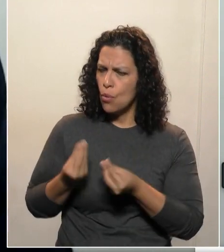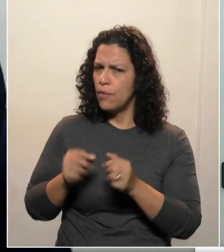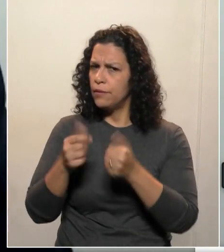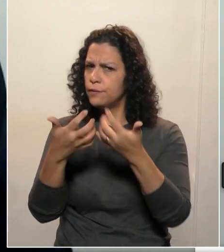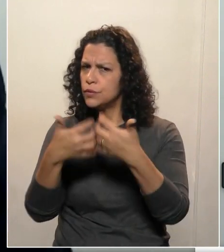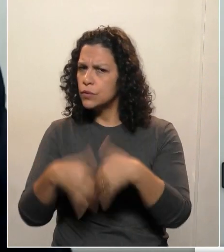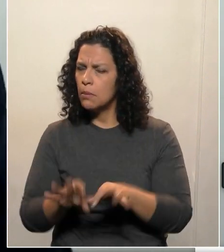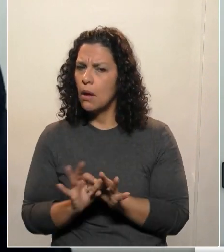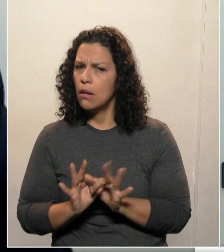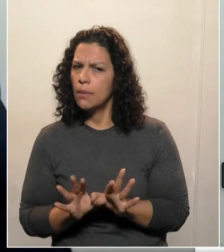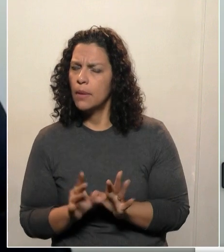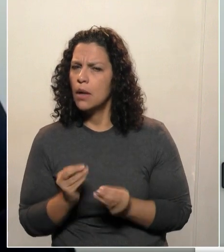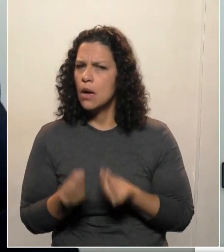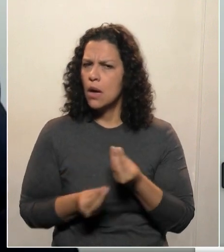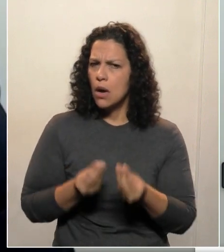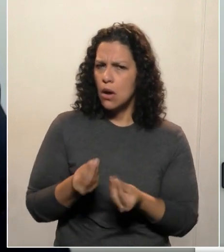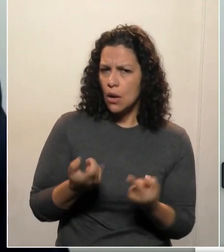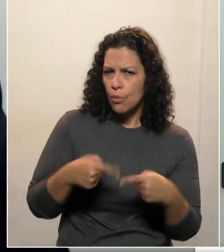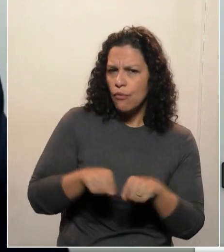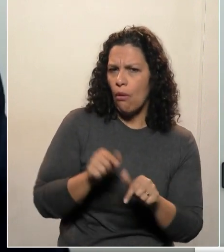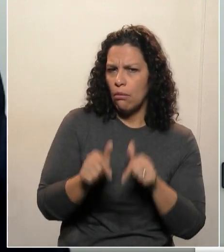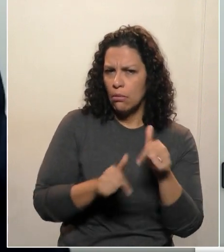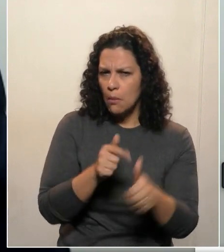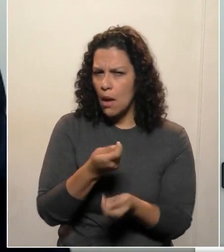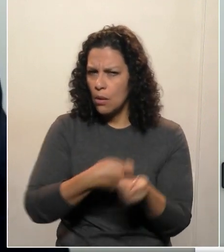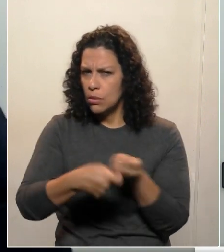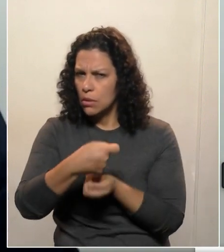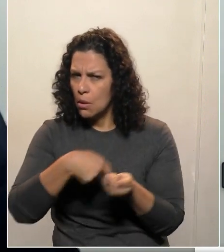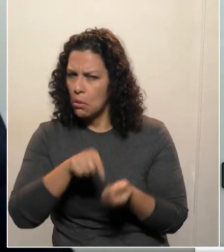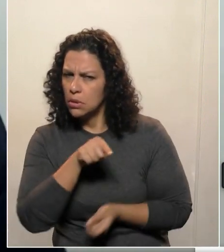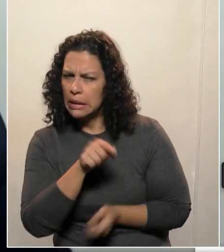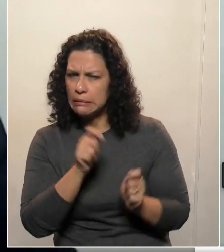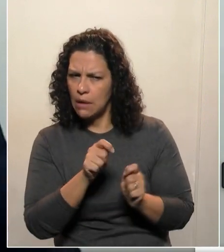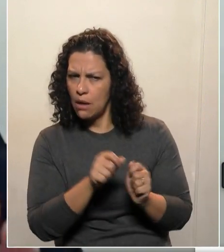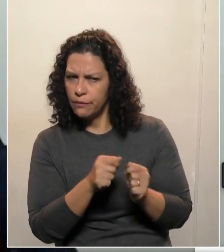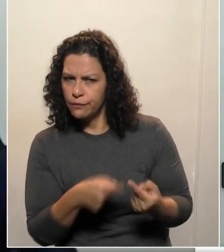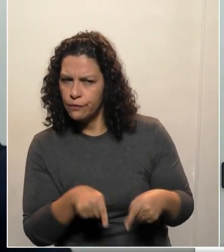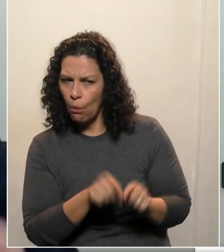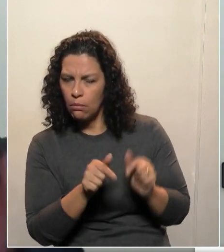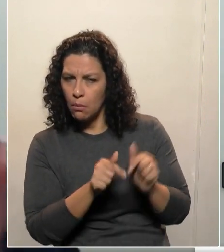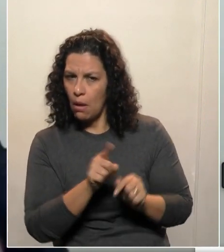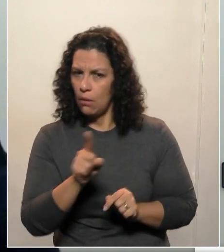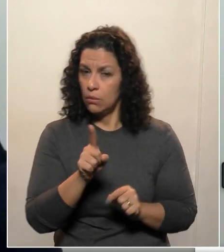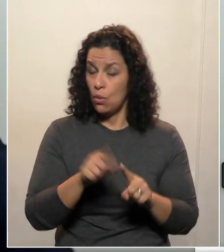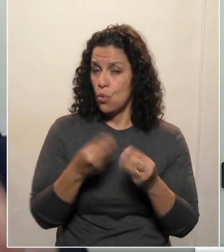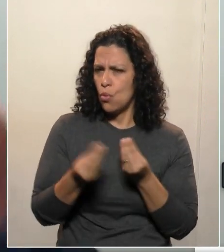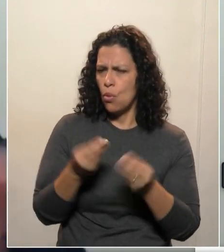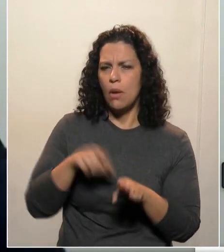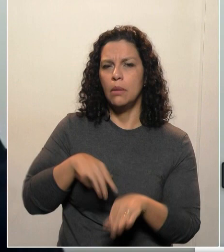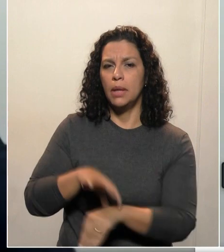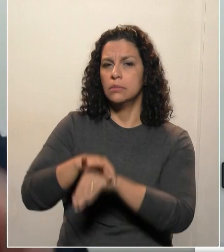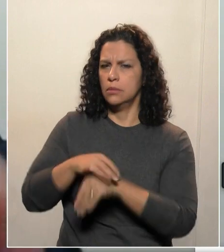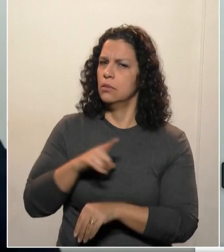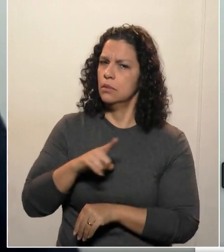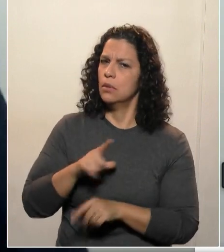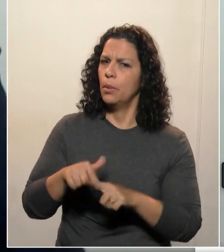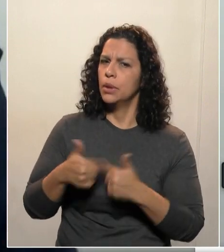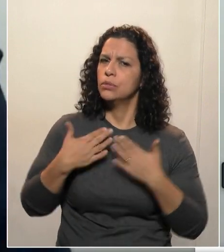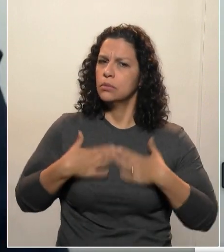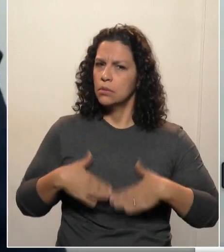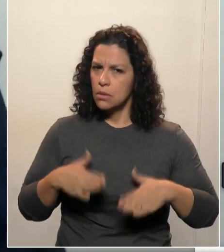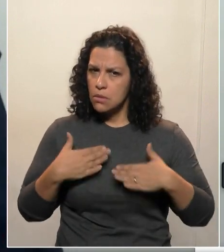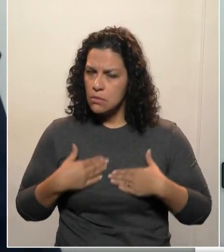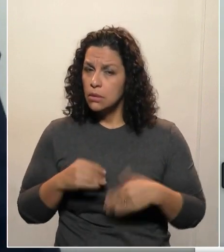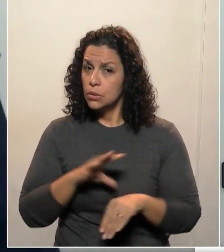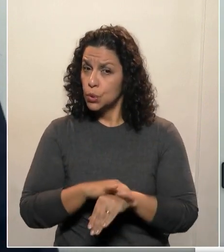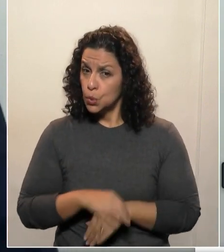de abertura de negócios aqui ou acolá. Se o senhor está fazendo, está fazendo com toda segurança, tranquilidade